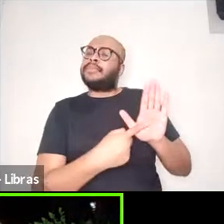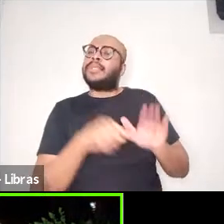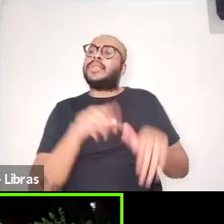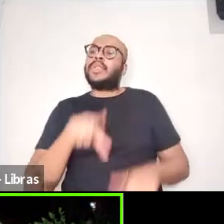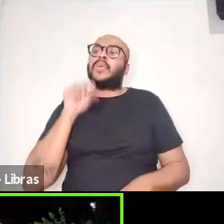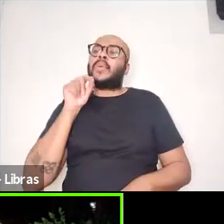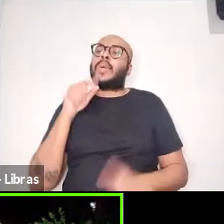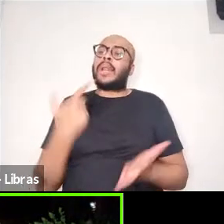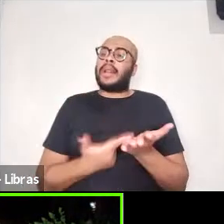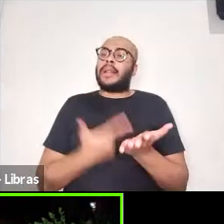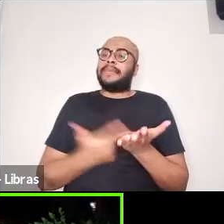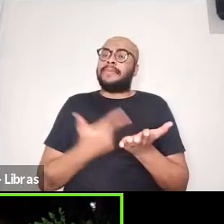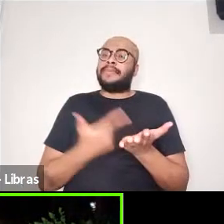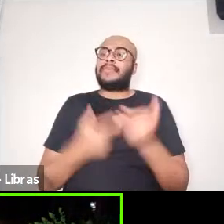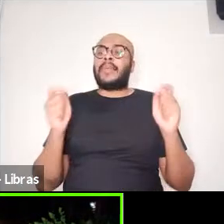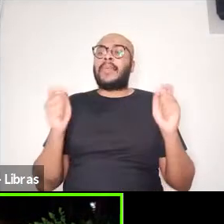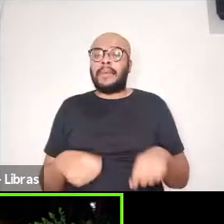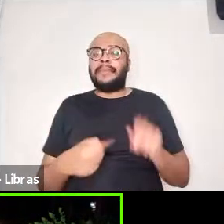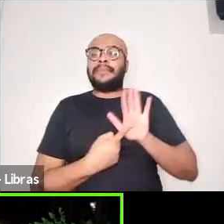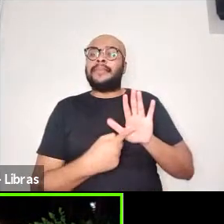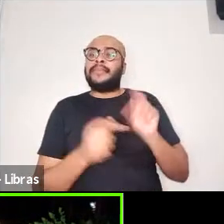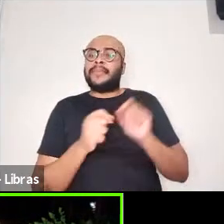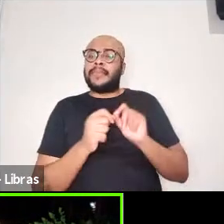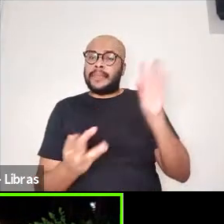livros para resenhar.